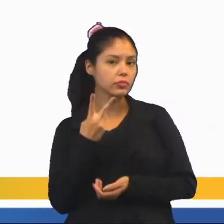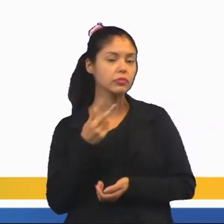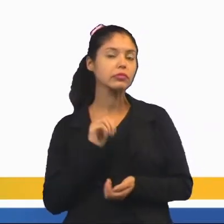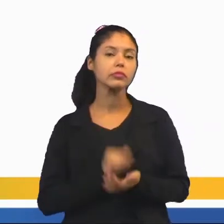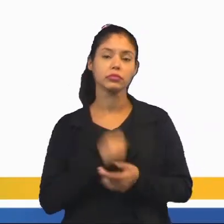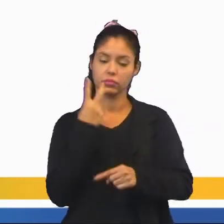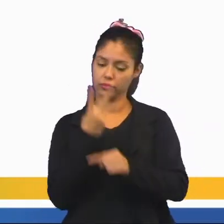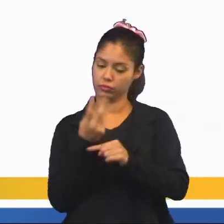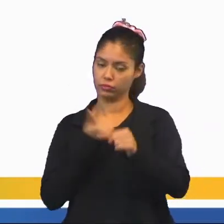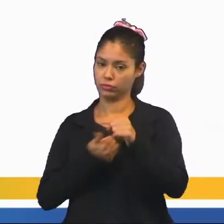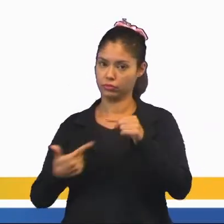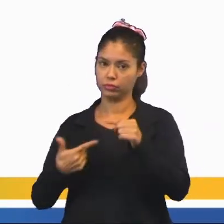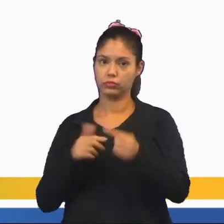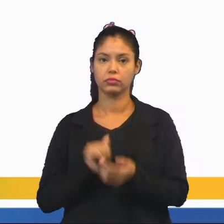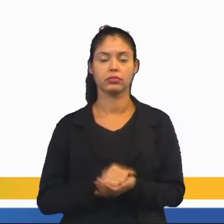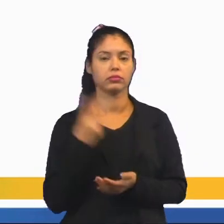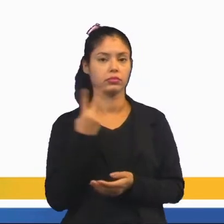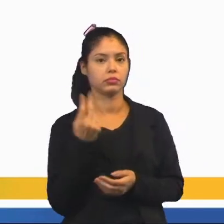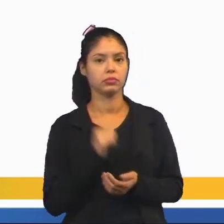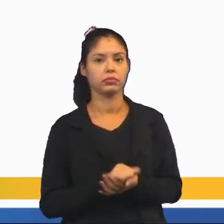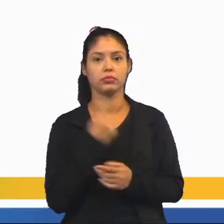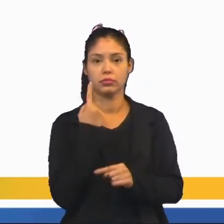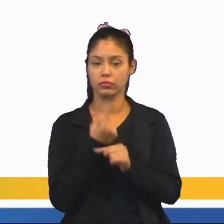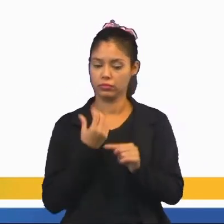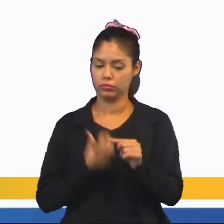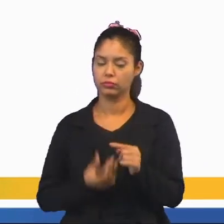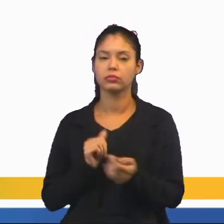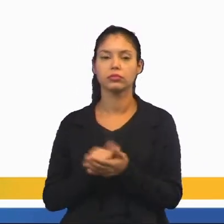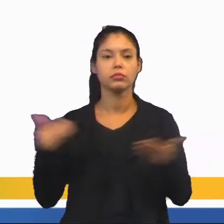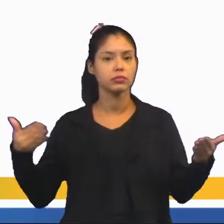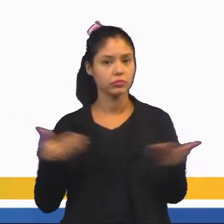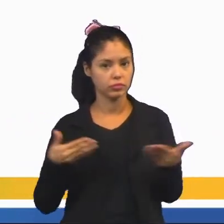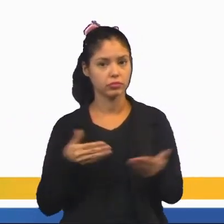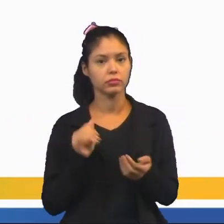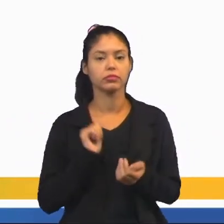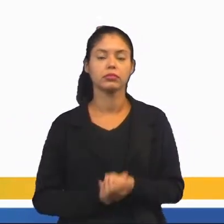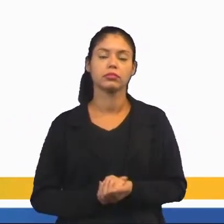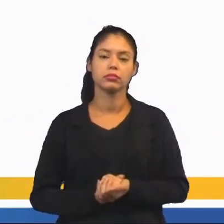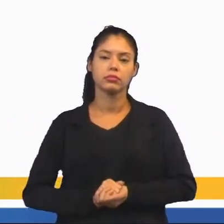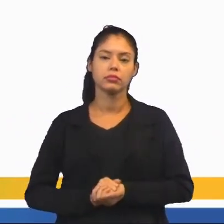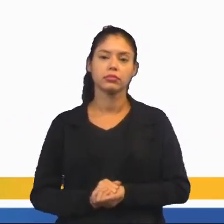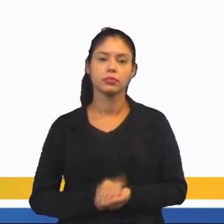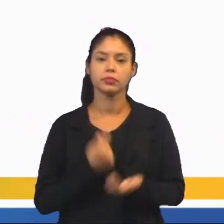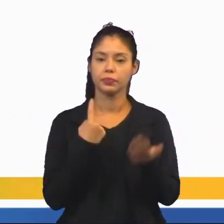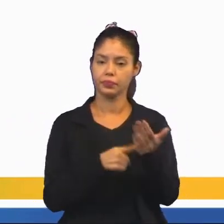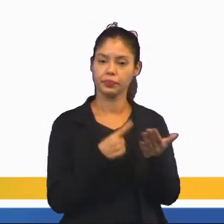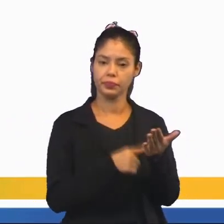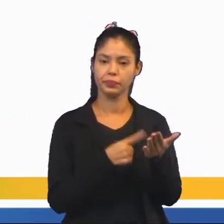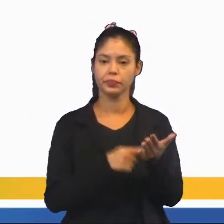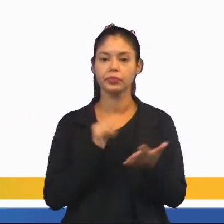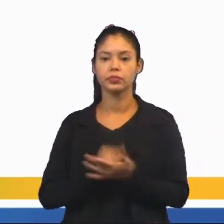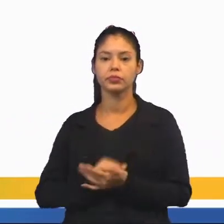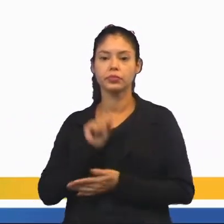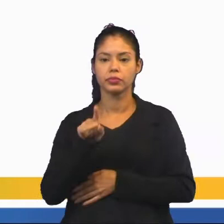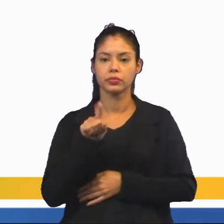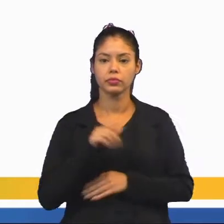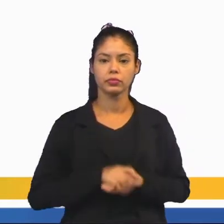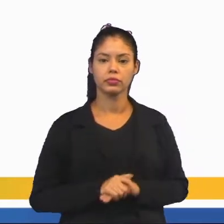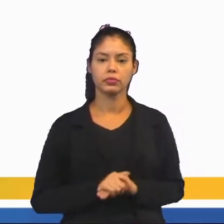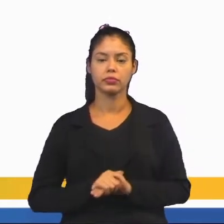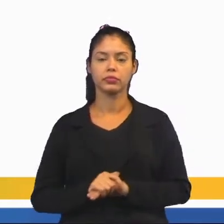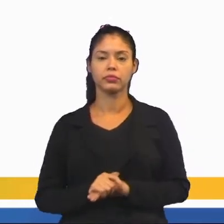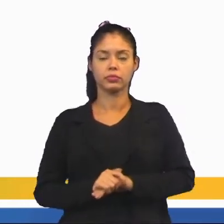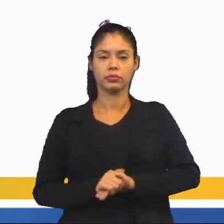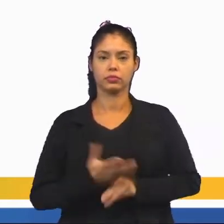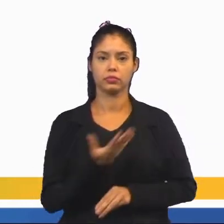de 12, se eu tenho dois dados, e uma de 6. Agora, as combinações aí, de